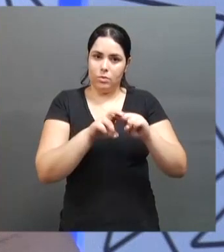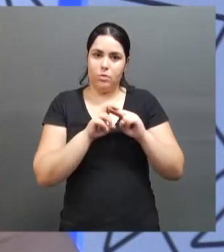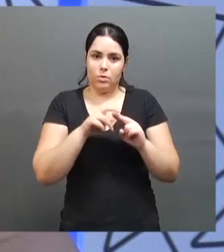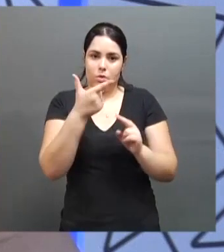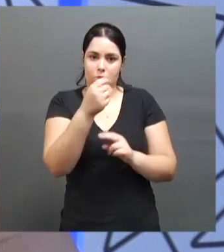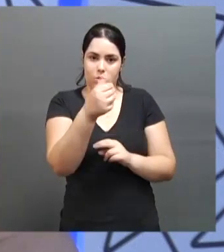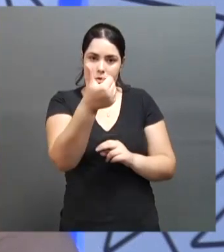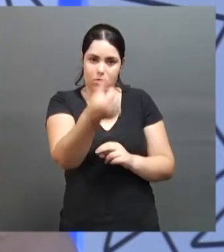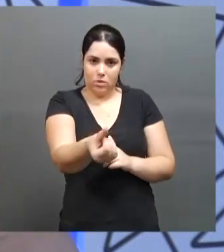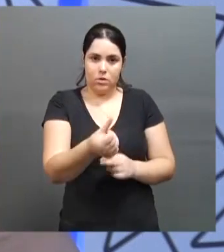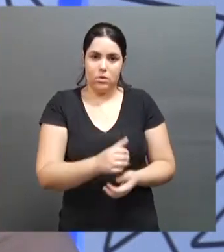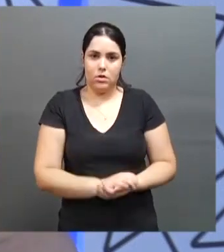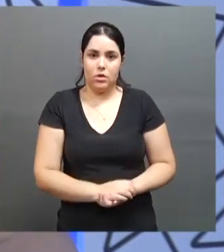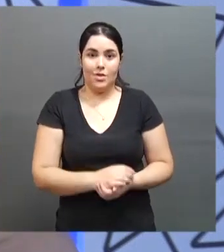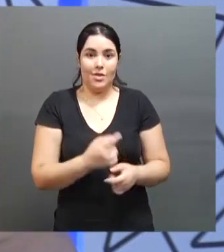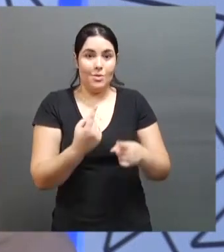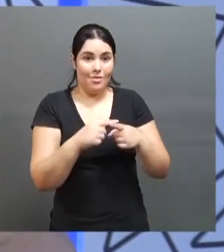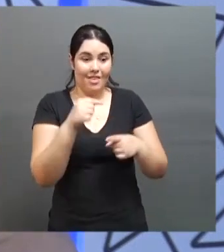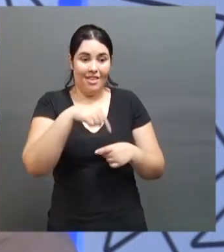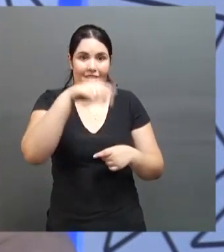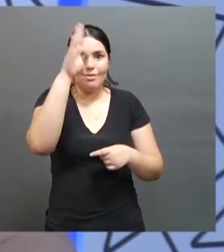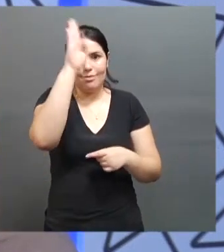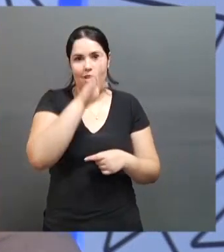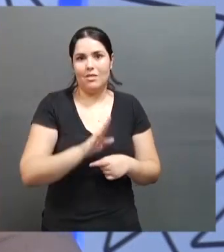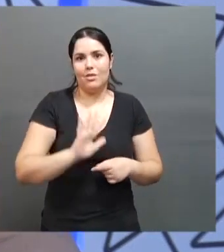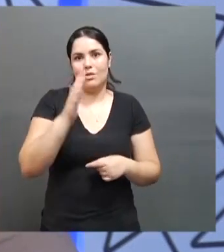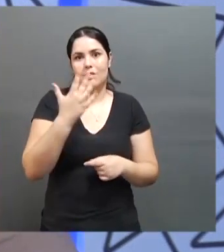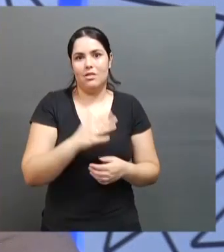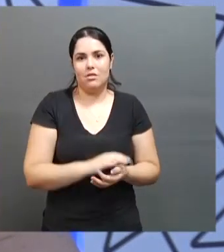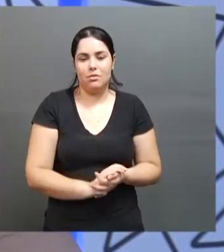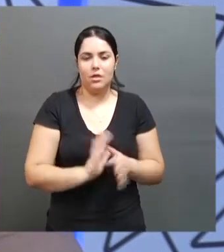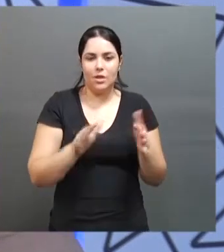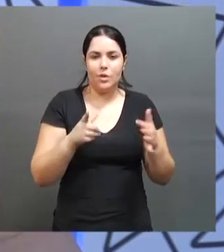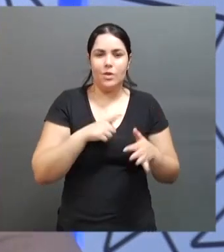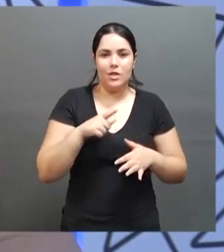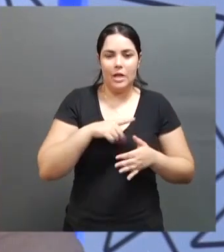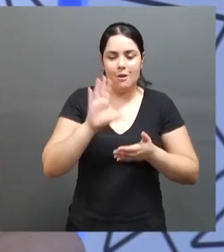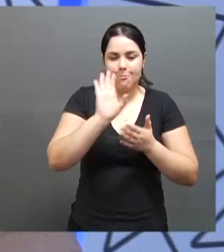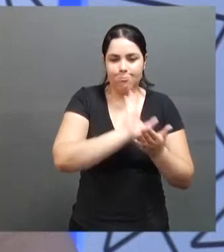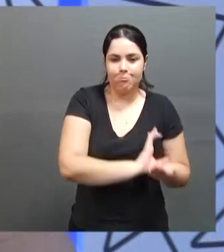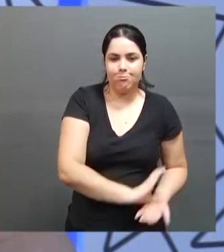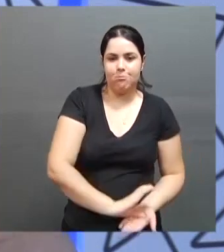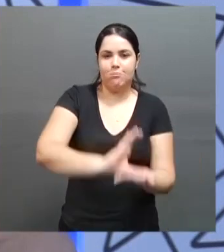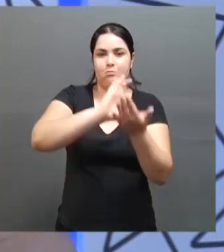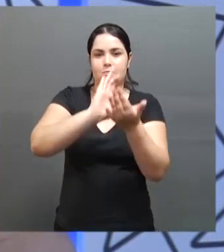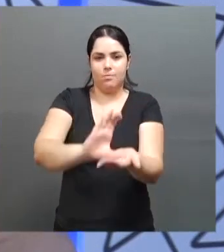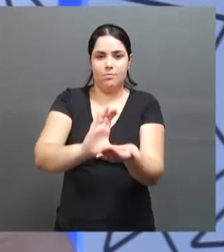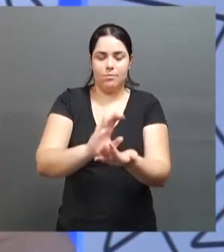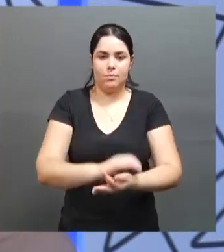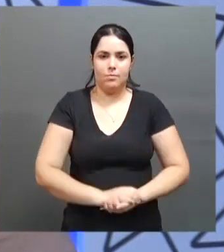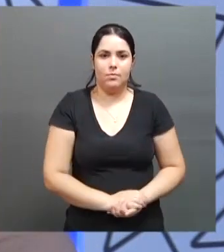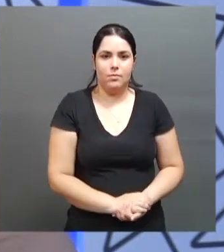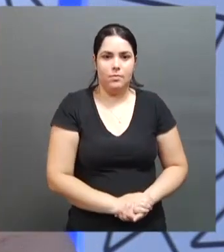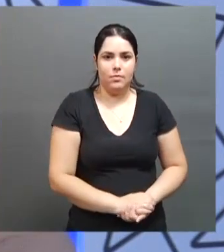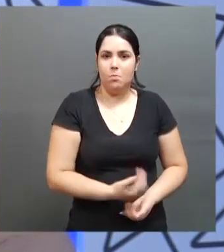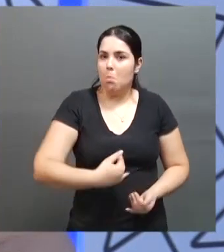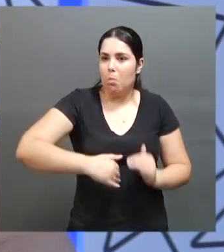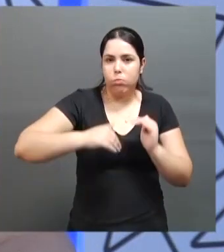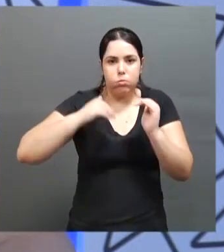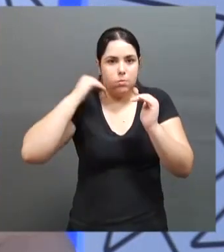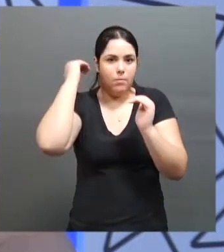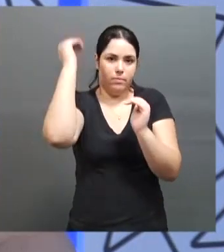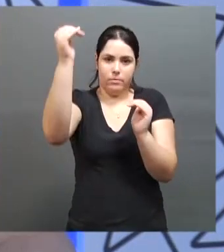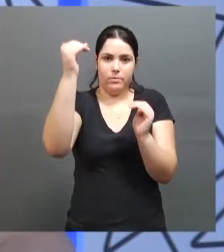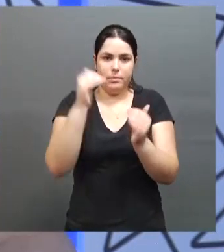2016. Por ser no Brasil? É, por ser no Brasil. Então, houve todo um investimento que foi maior do que o